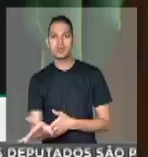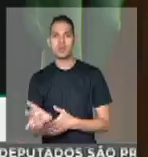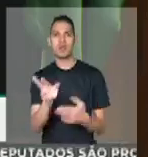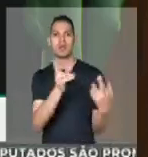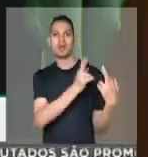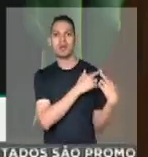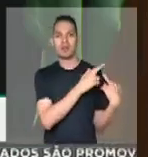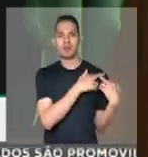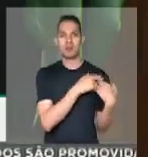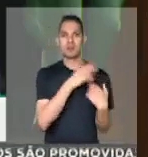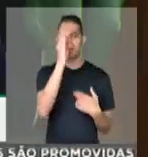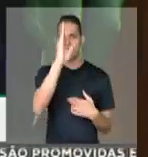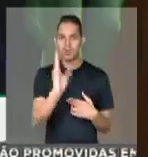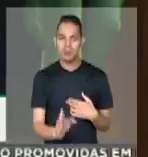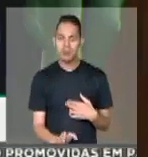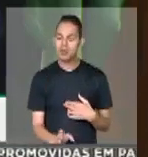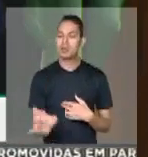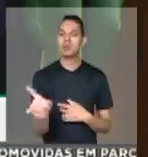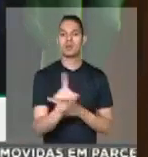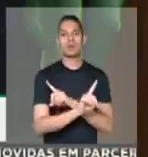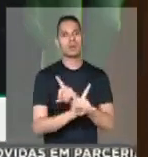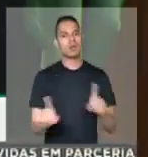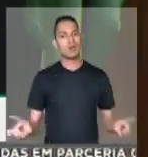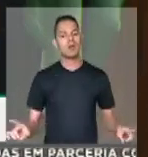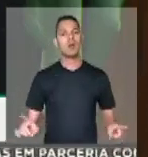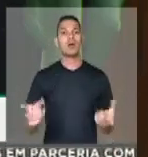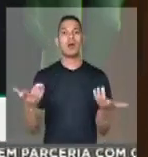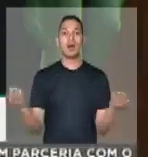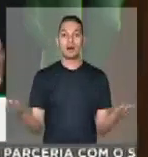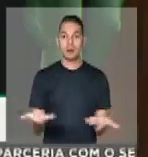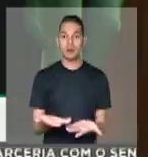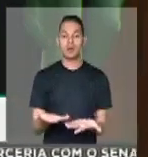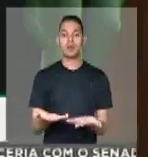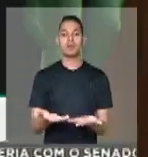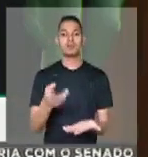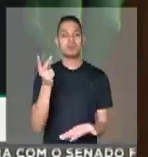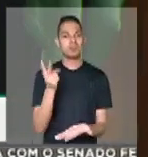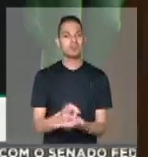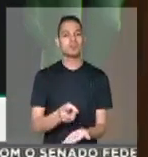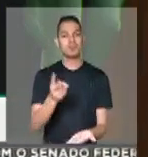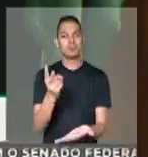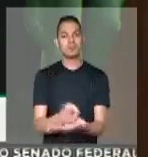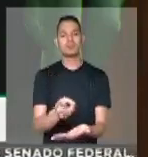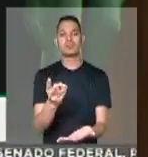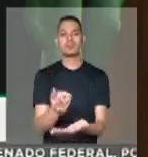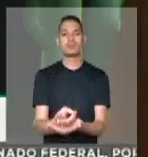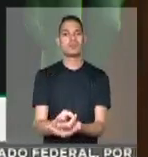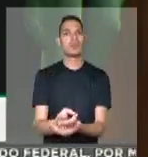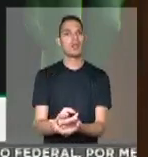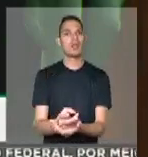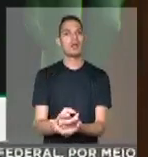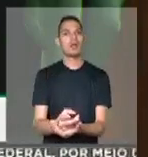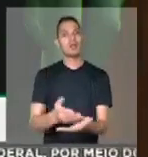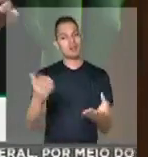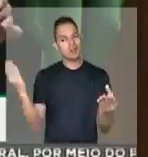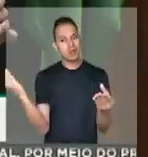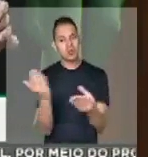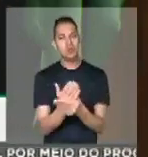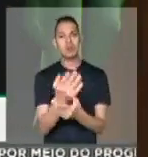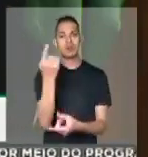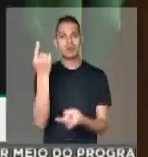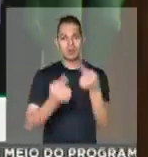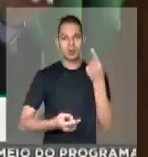responsabilidade com o Brasil. Por isso é de forma aqui intermitente. Não podemos deixar de fazer a denúncia